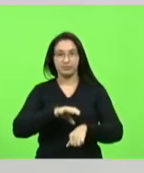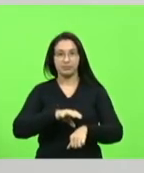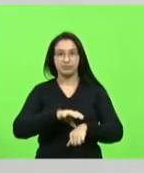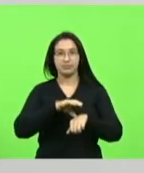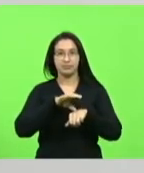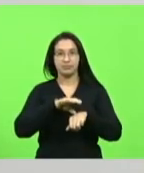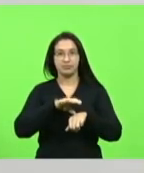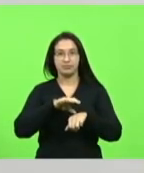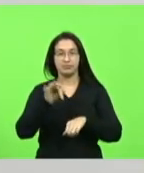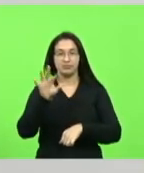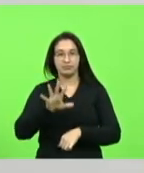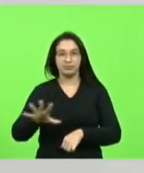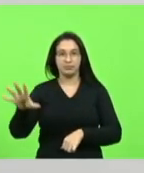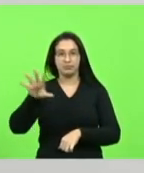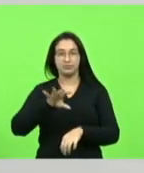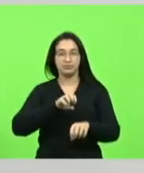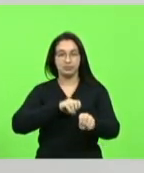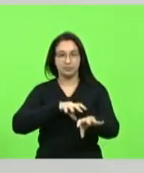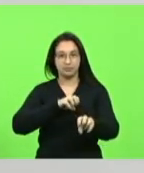educação